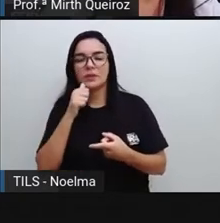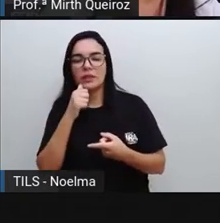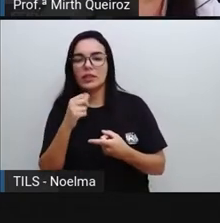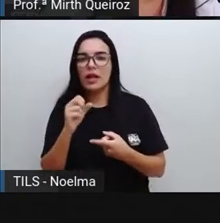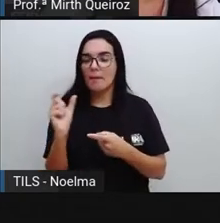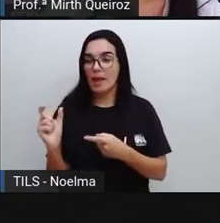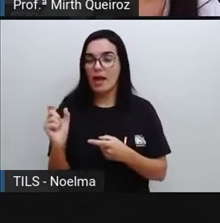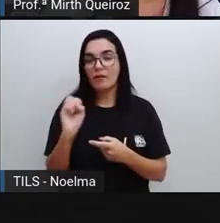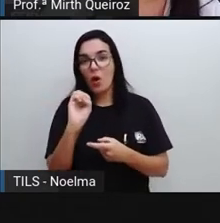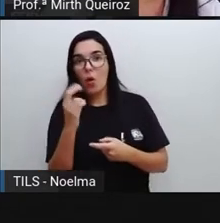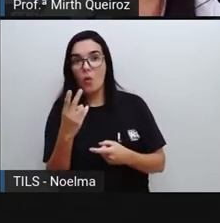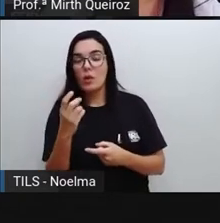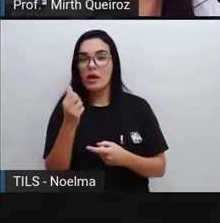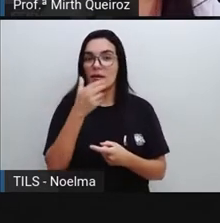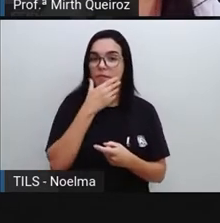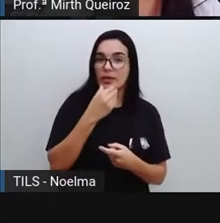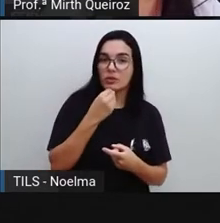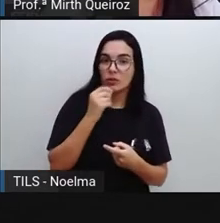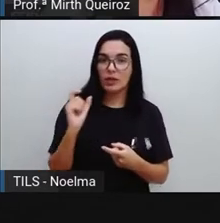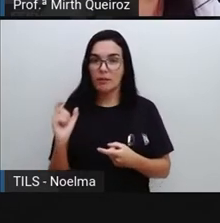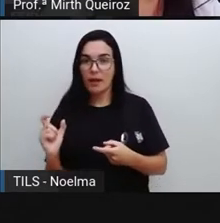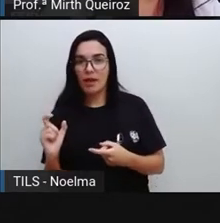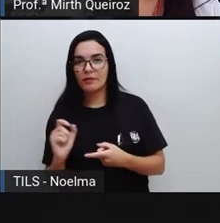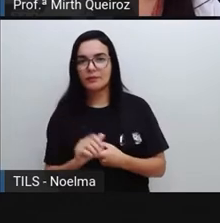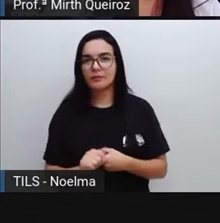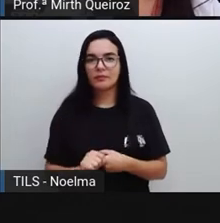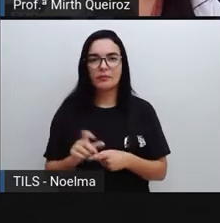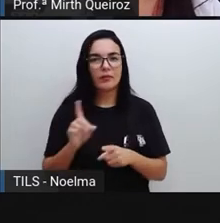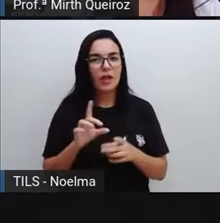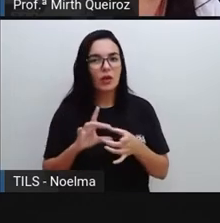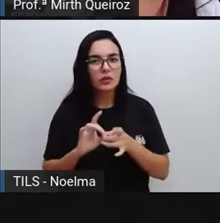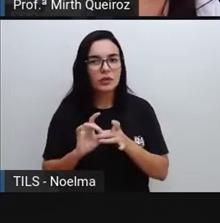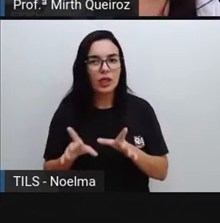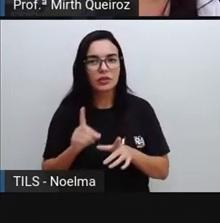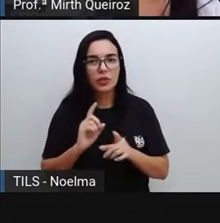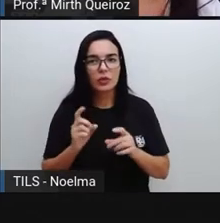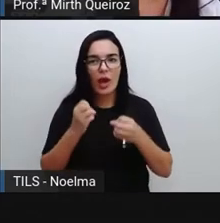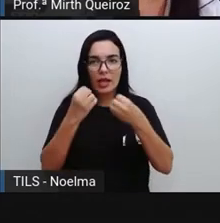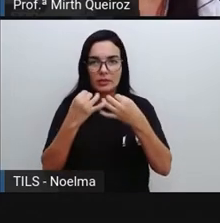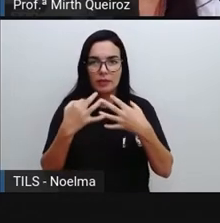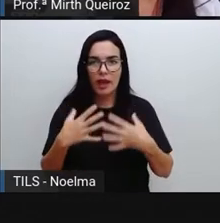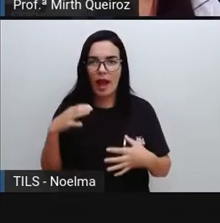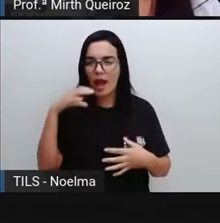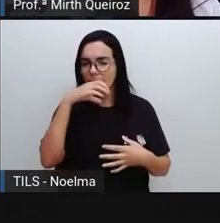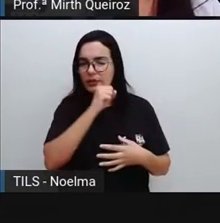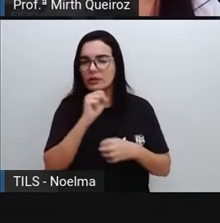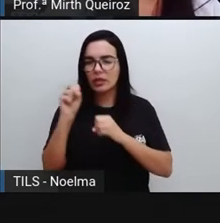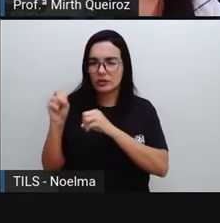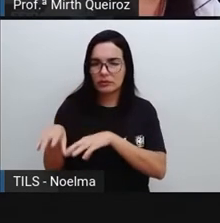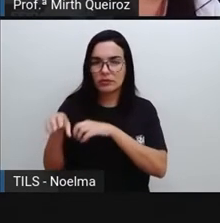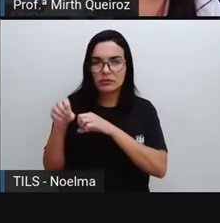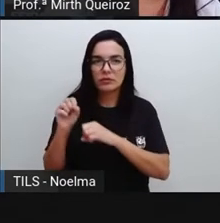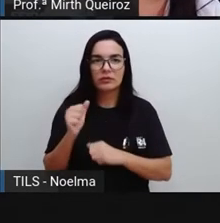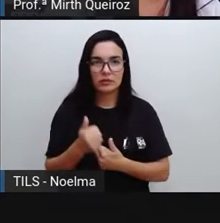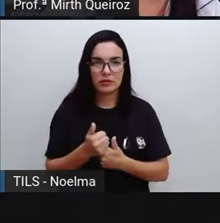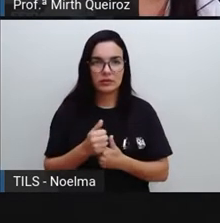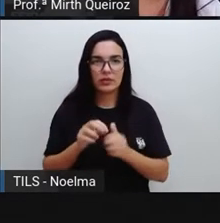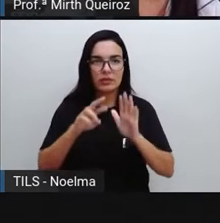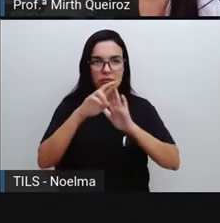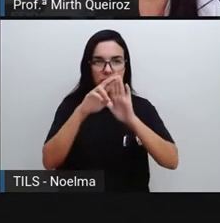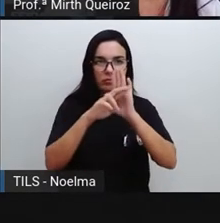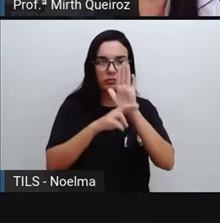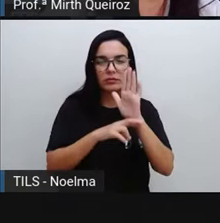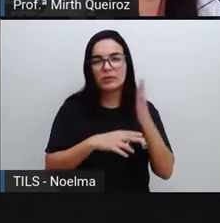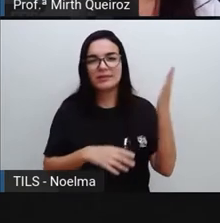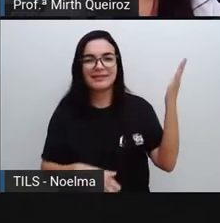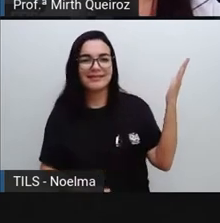nem que seja rapidinho aí, as instruções aí, as regras do dicionário, né? Que você está analisando.